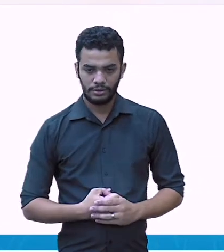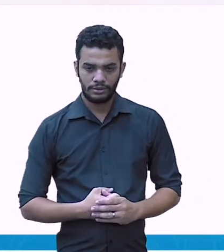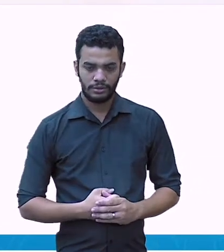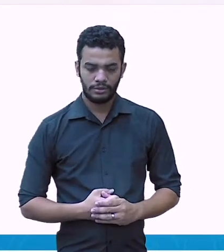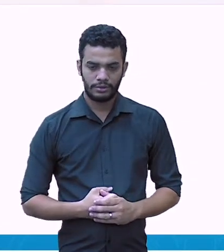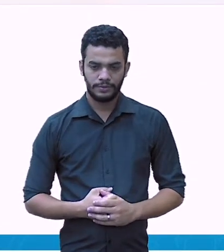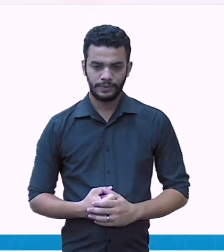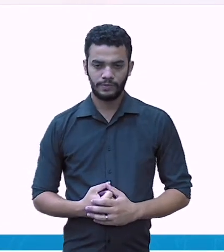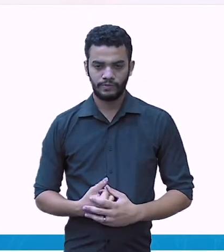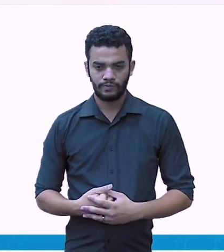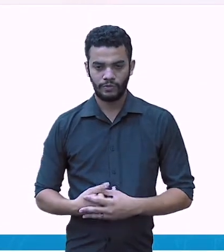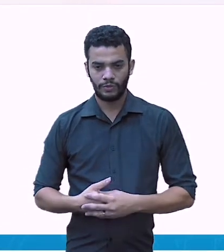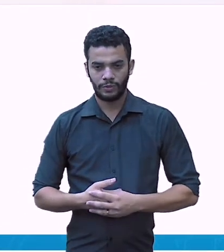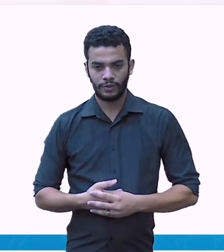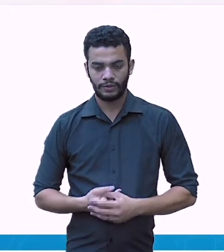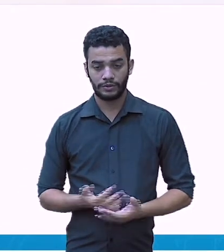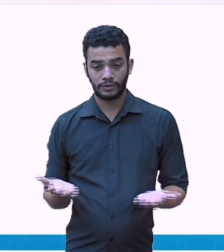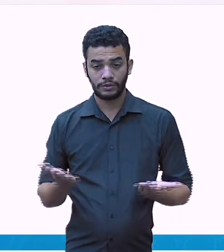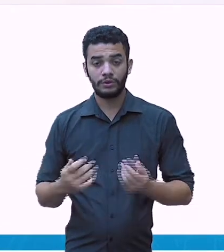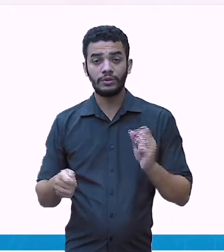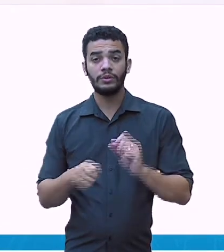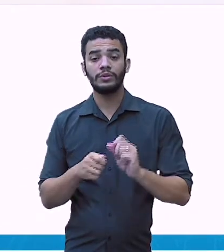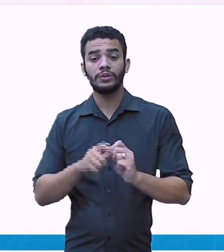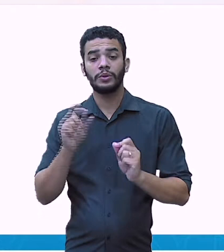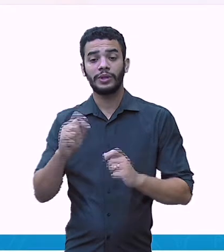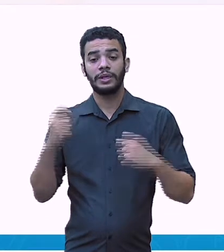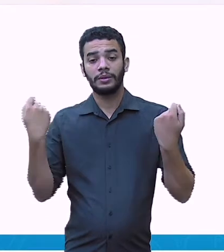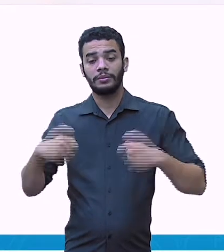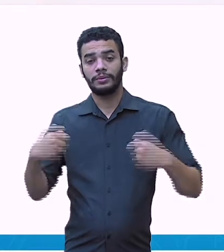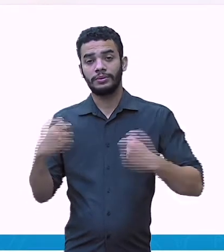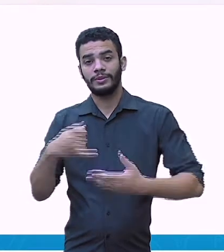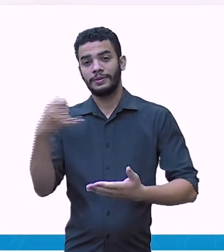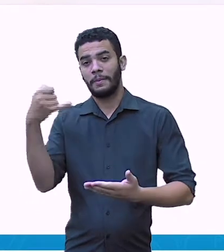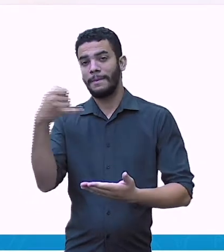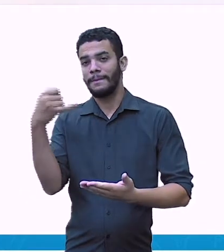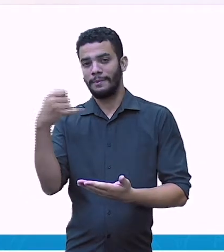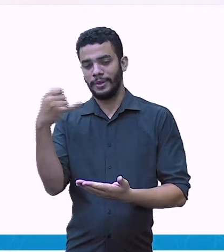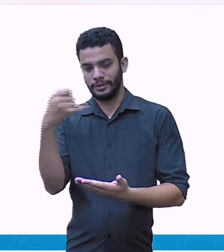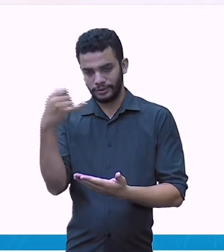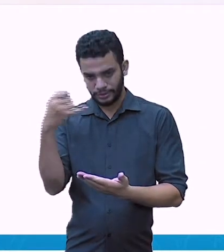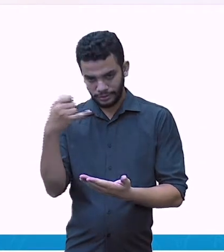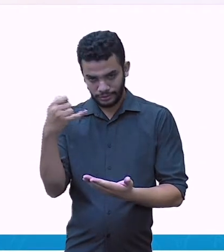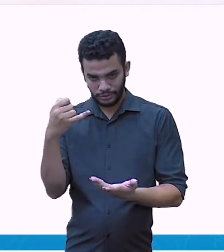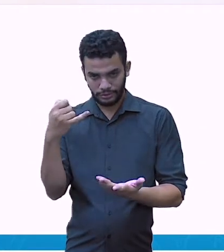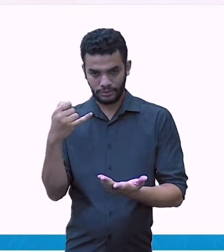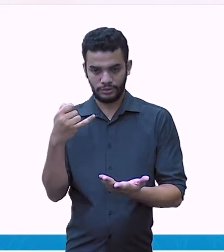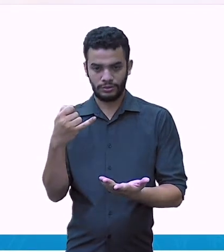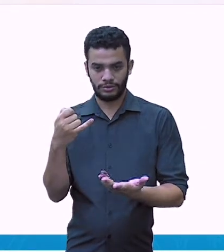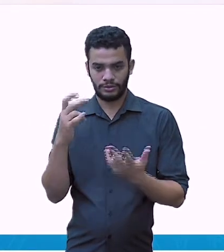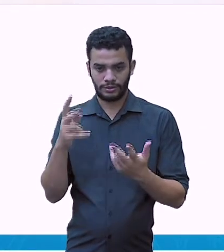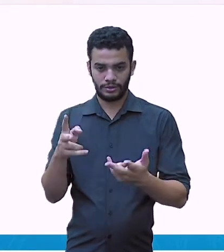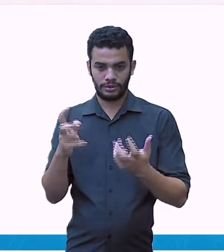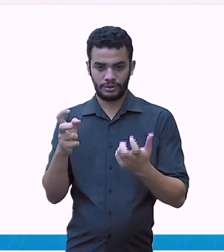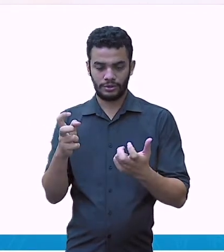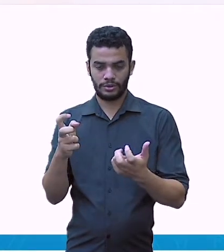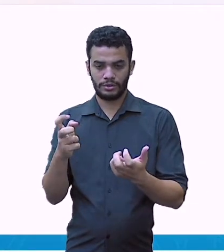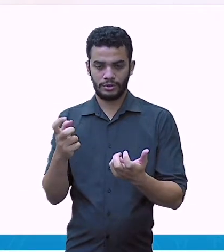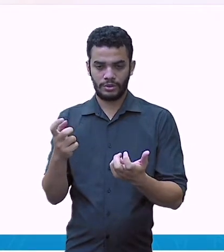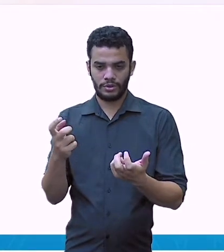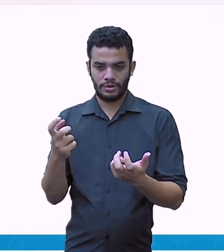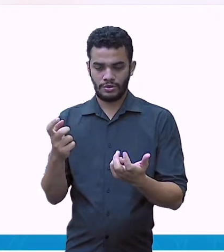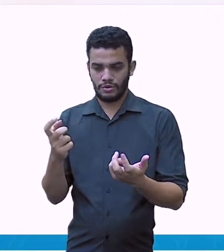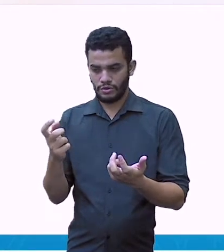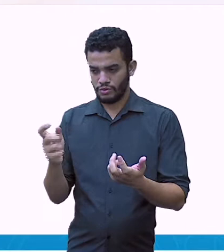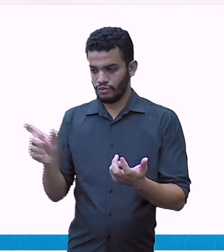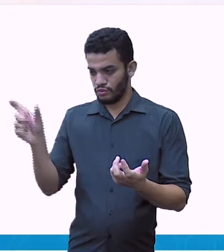Então, agora eu vou fazer o quê? Eu vou subtrair, né? Eu vou pegar o valor que Daniel gastou menos o